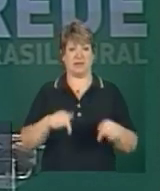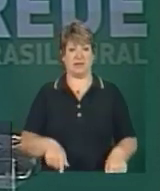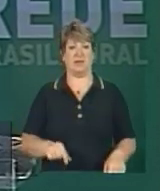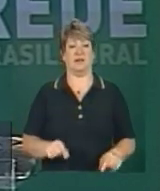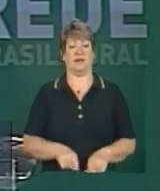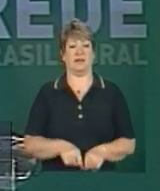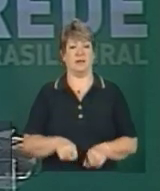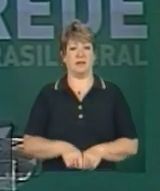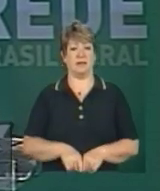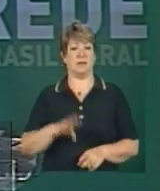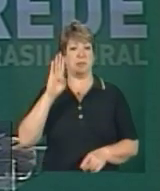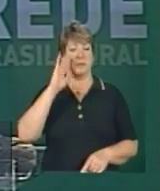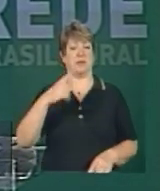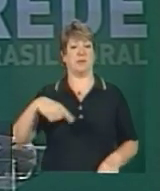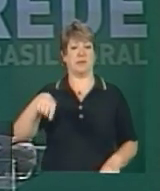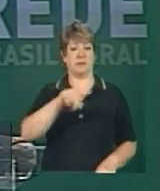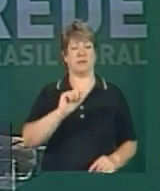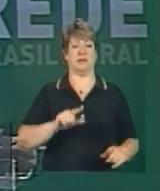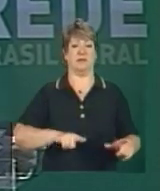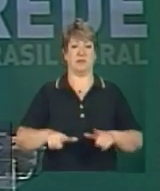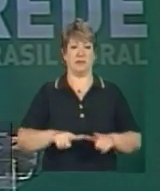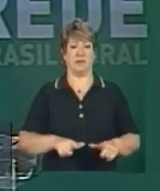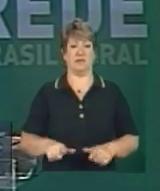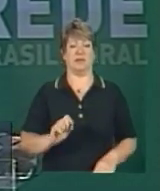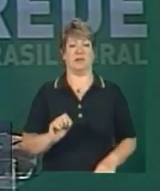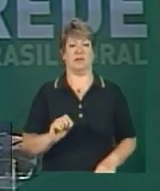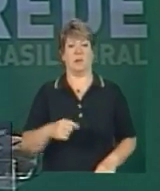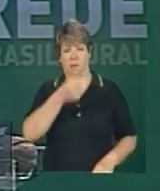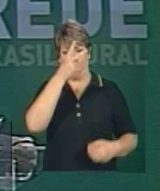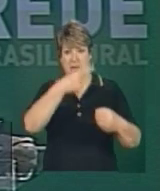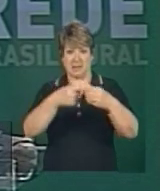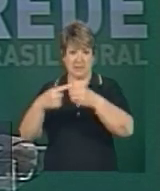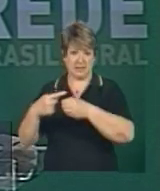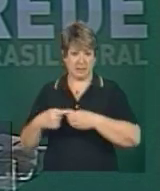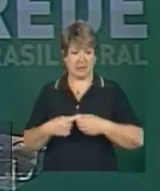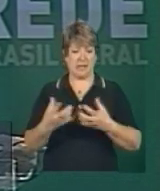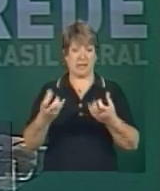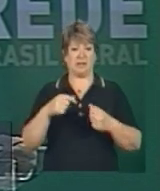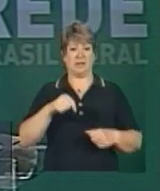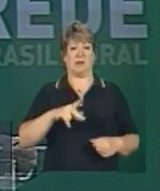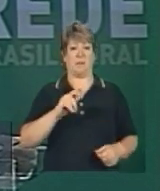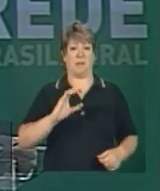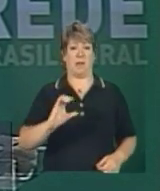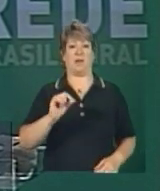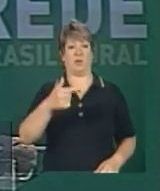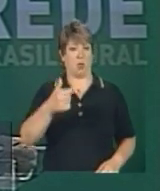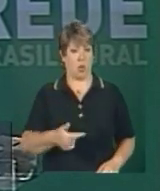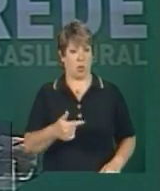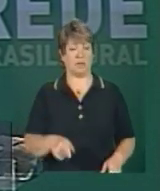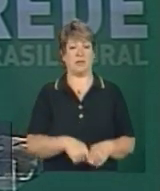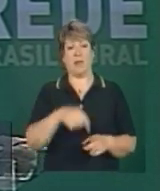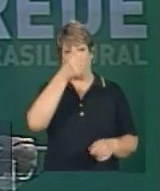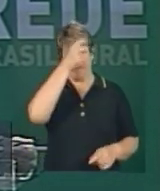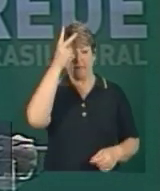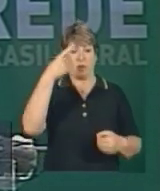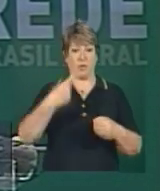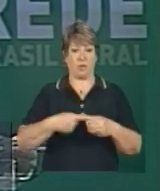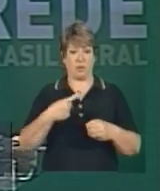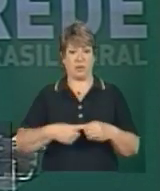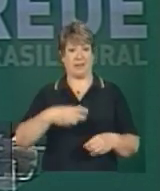aqueles e aquelas gestores municipais que receberam essa intervenção do PAC-2, o prefeito de Três